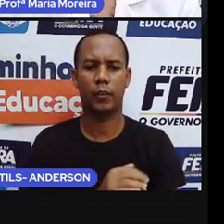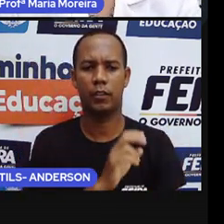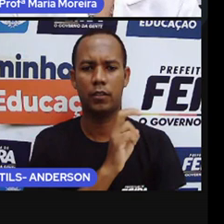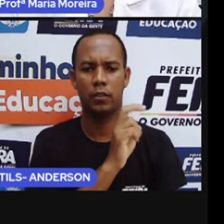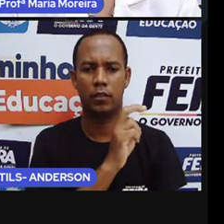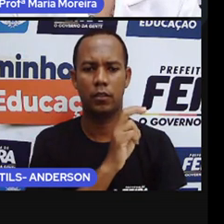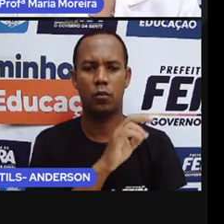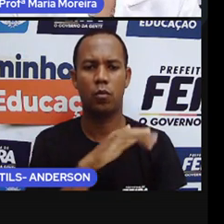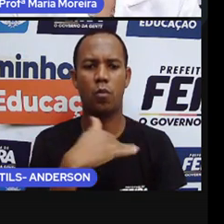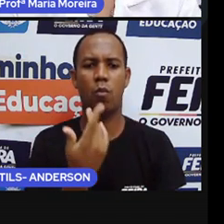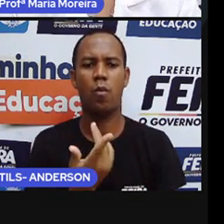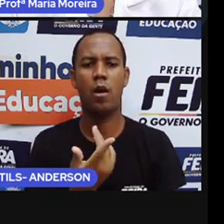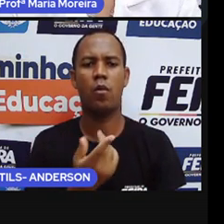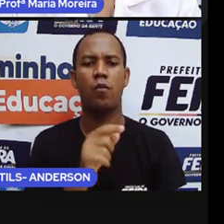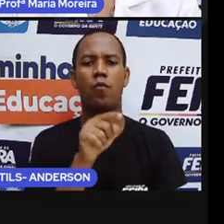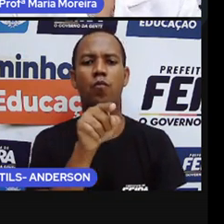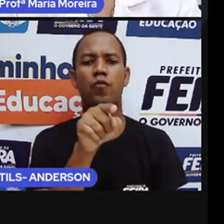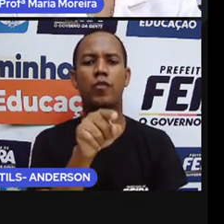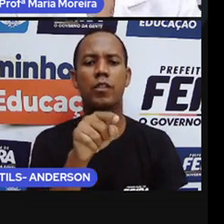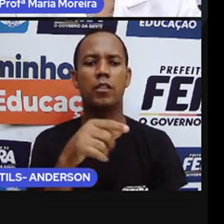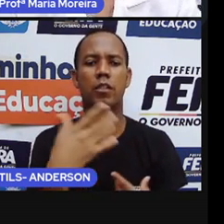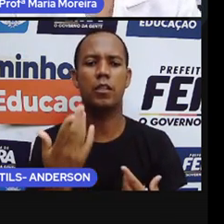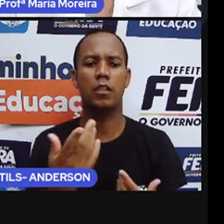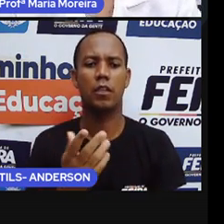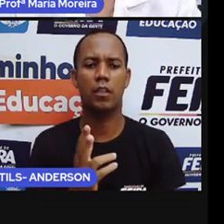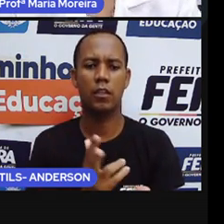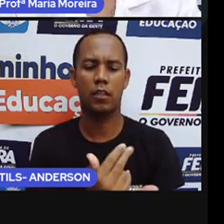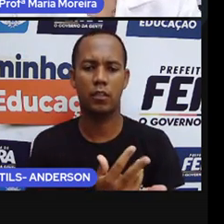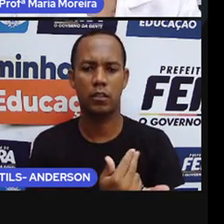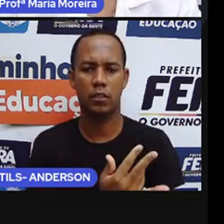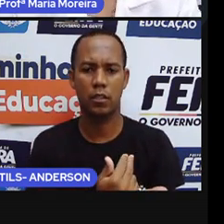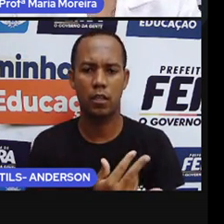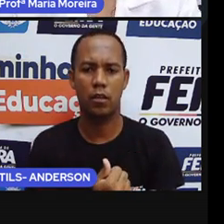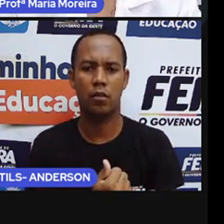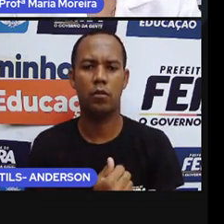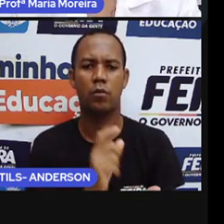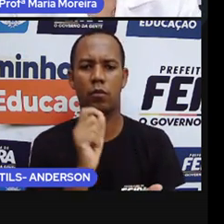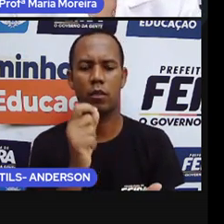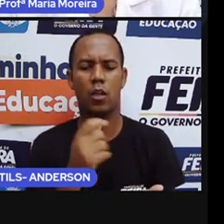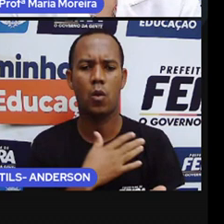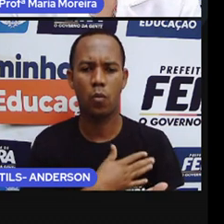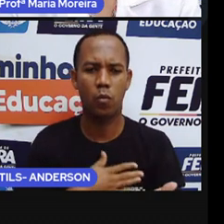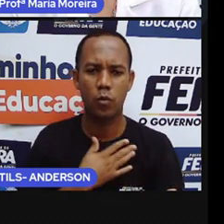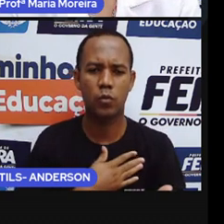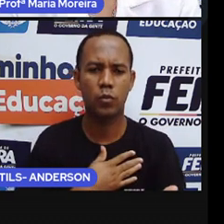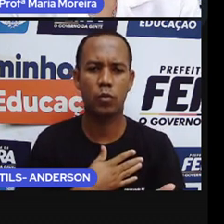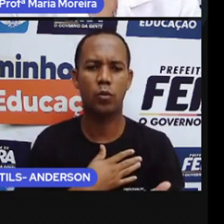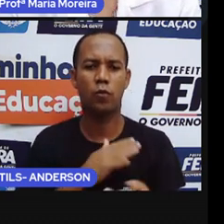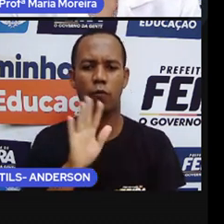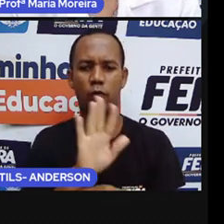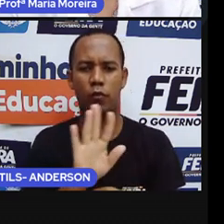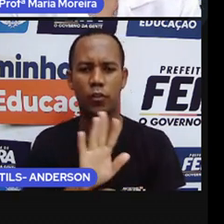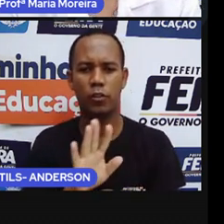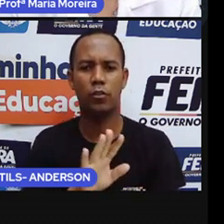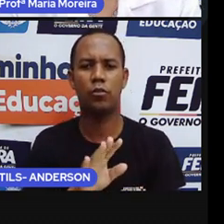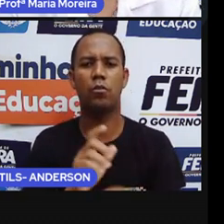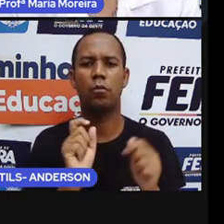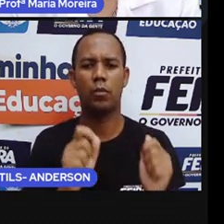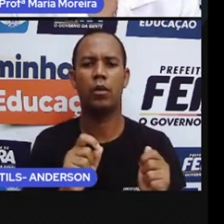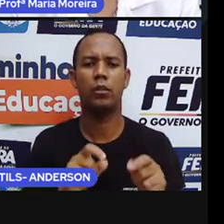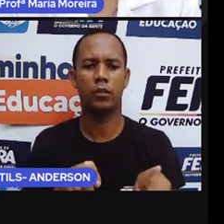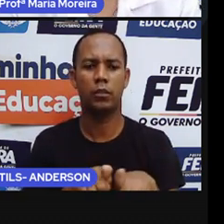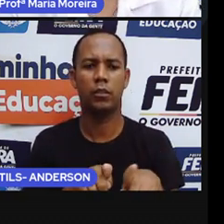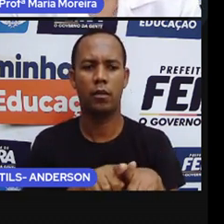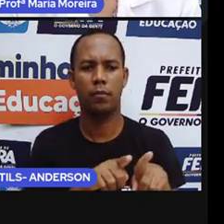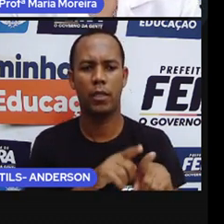Faça um desenho bem bonito representando a cena que você mais mostrou do vídeo. E se possível, compartilhe